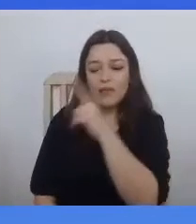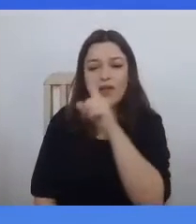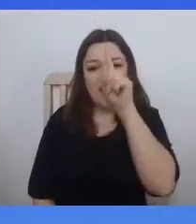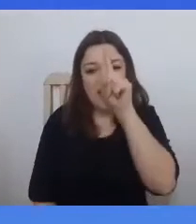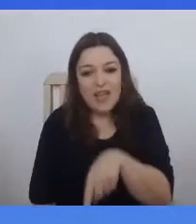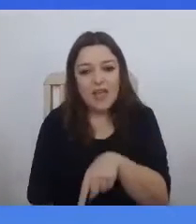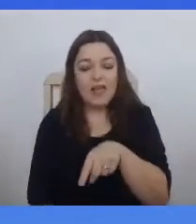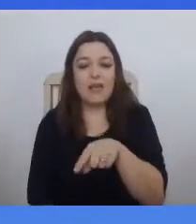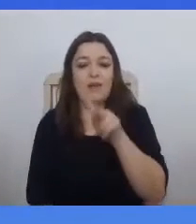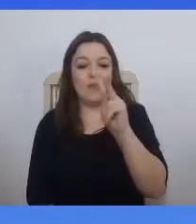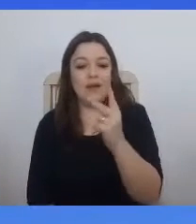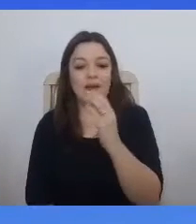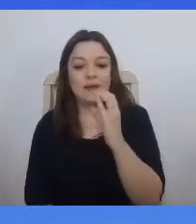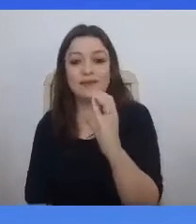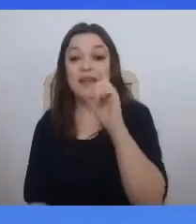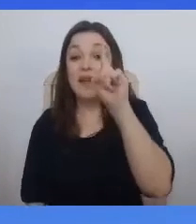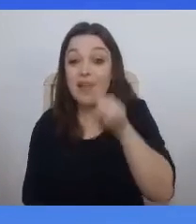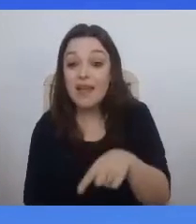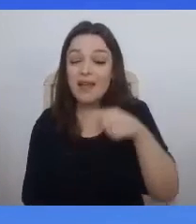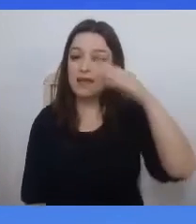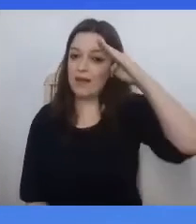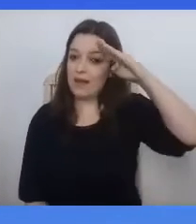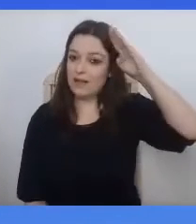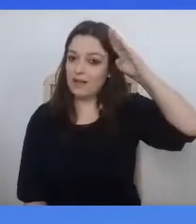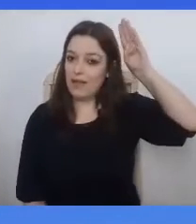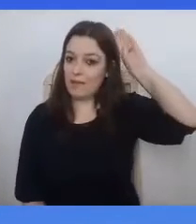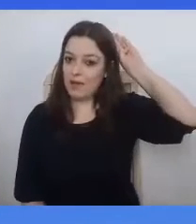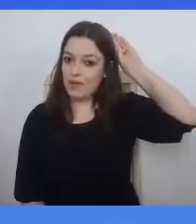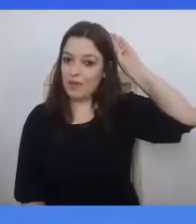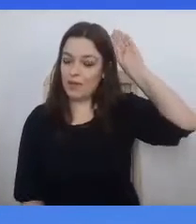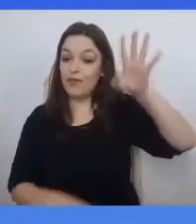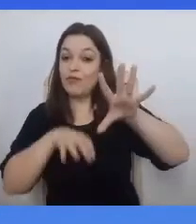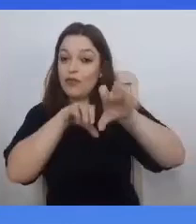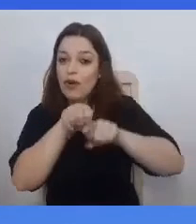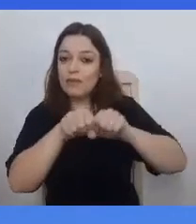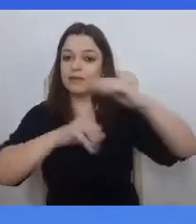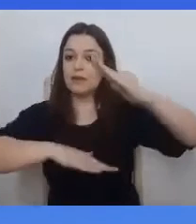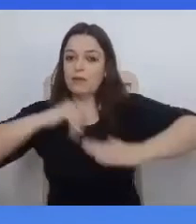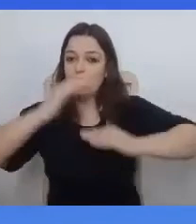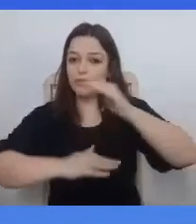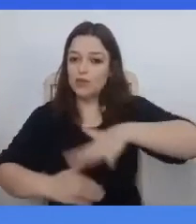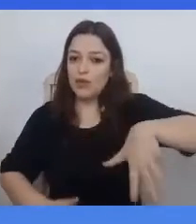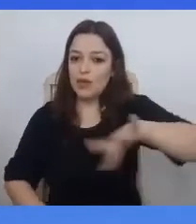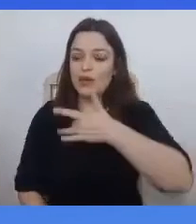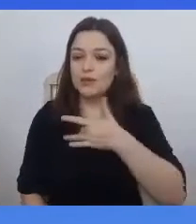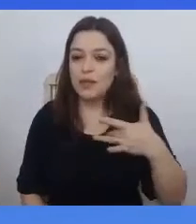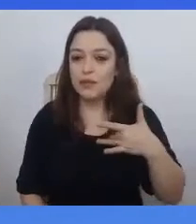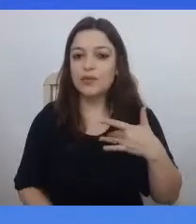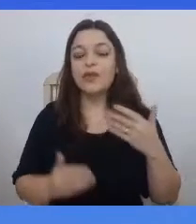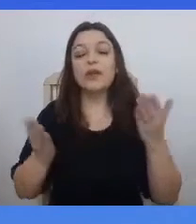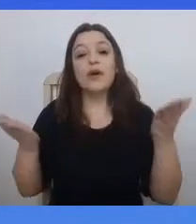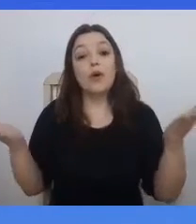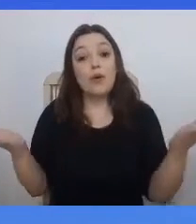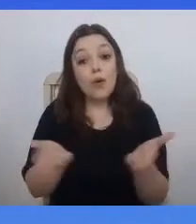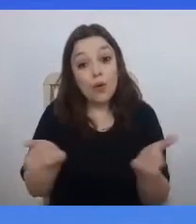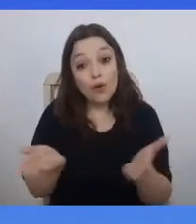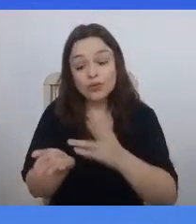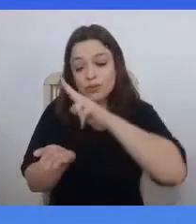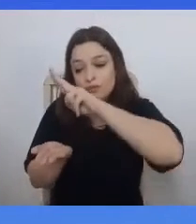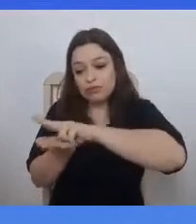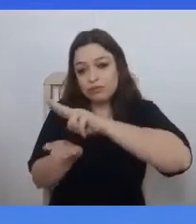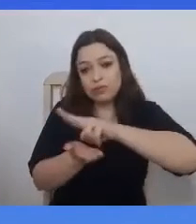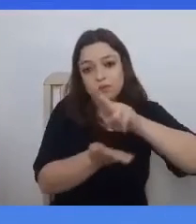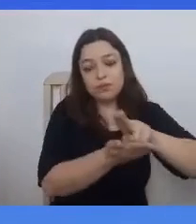voltado para a formação de profissionais de saúde, hoje tem o número de leitos, de UTI e de enfermaria,